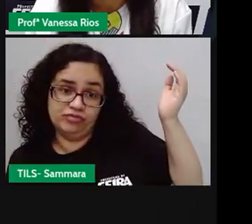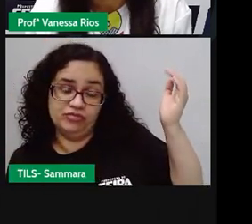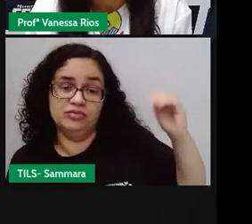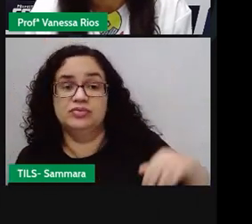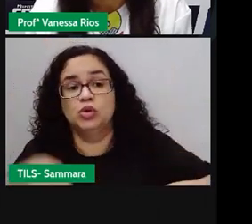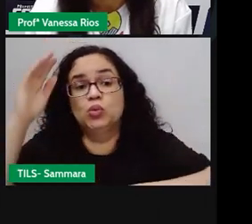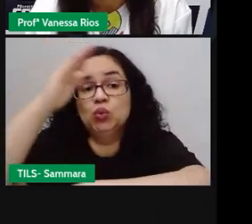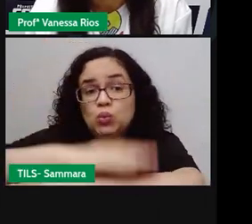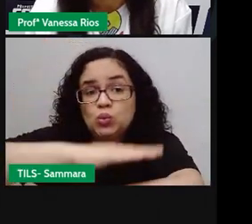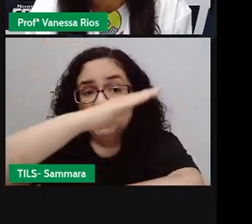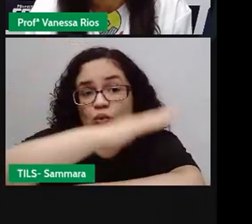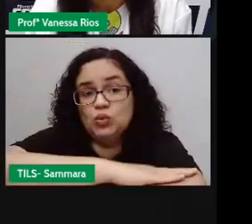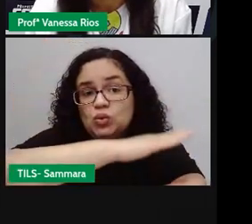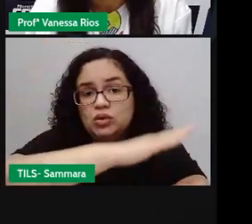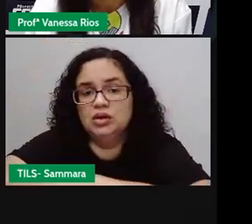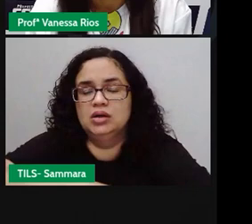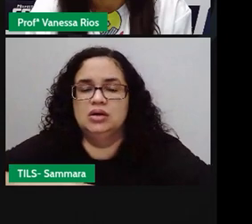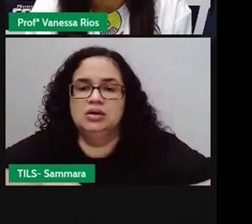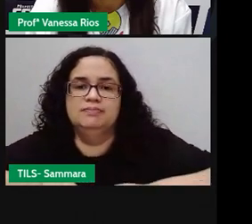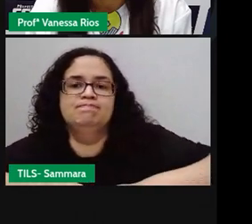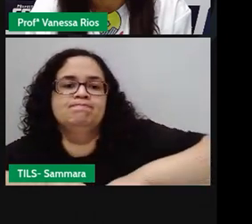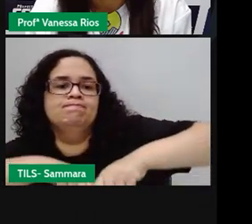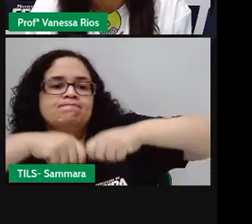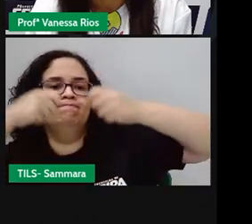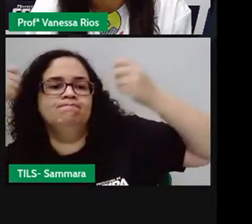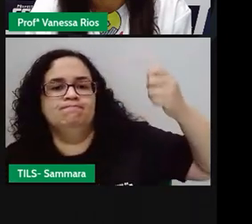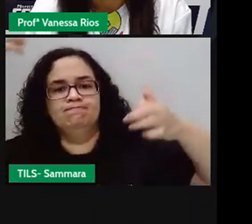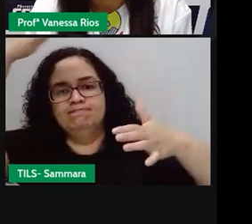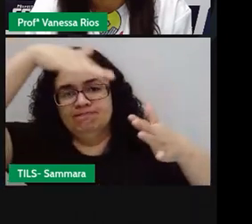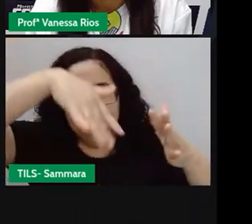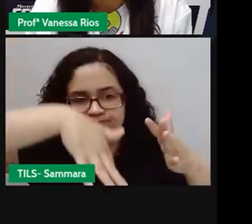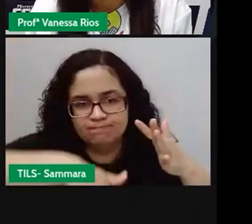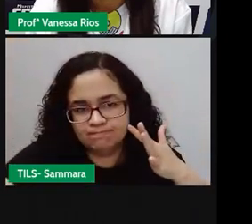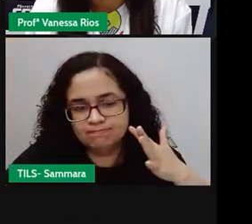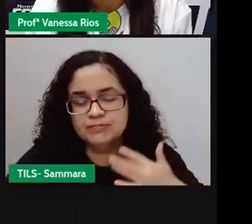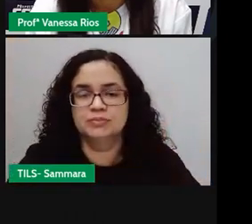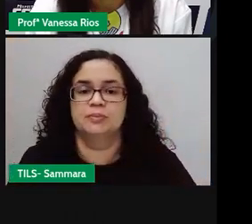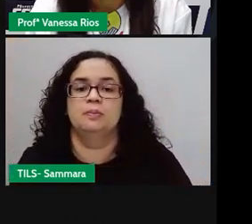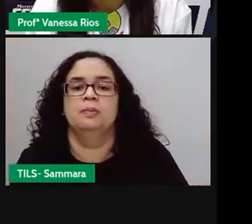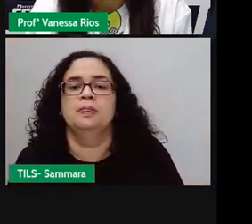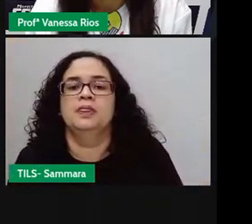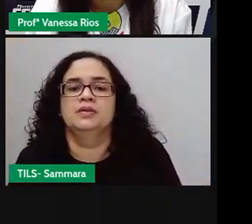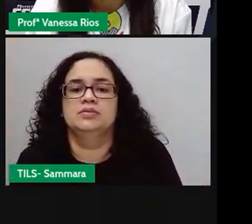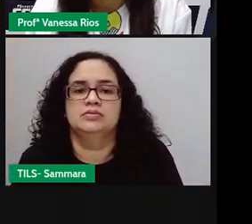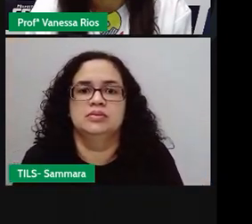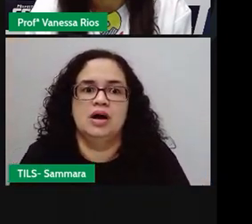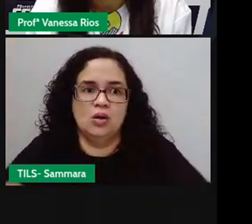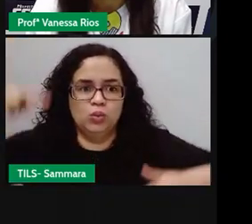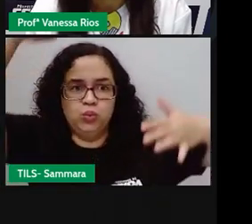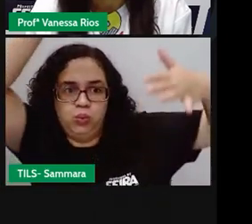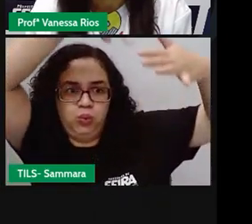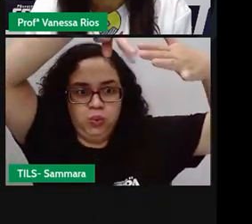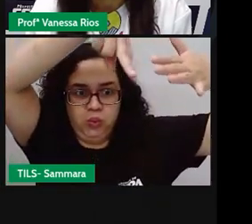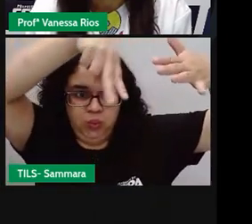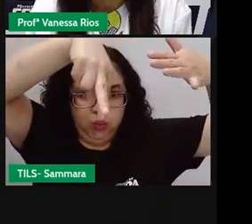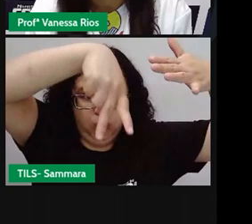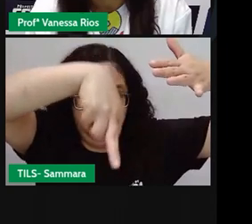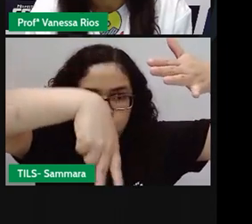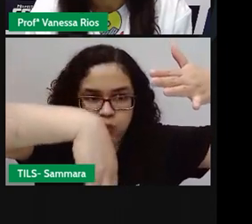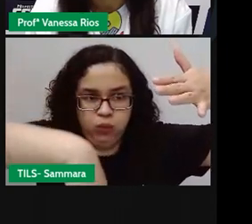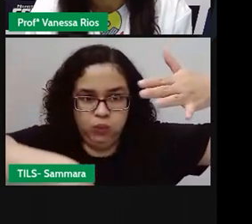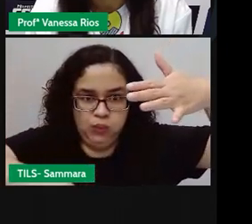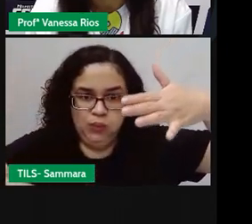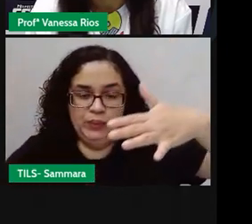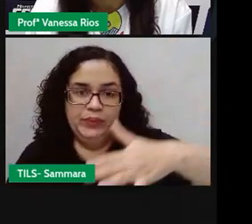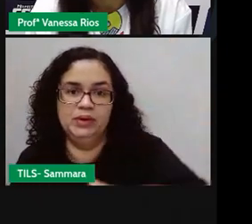Deixe de ser confiado. E naquelas lonjuras, emborcou a viola, o sapo despencou-se para baixo,